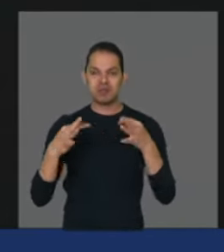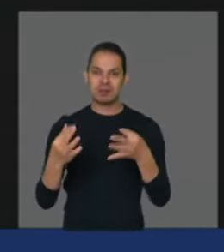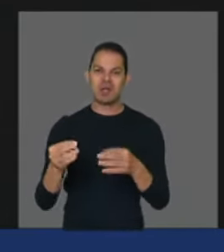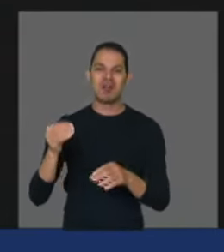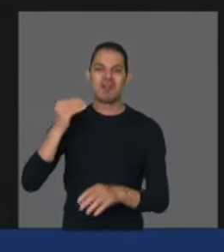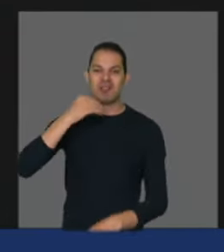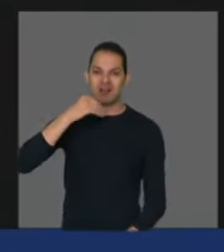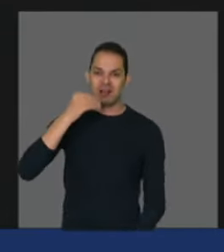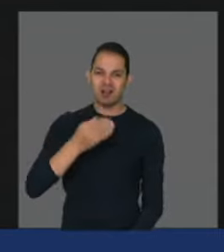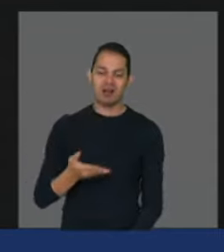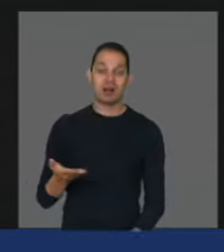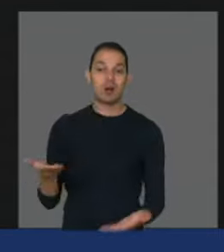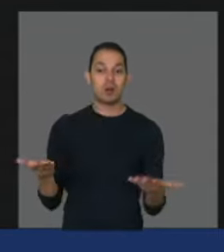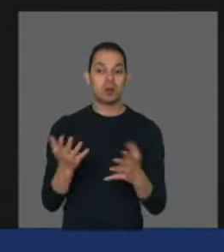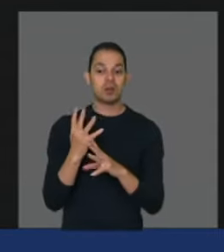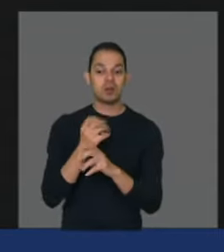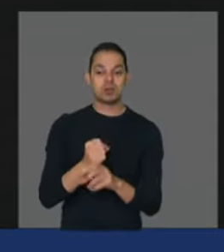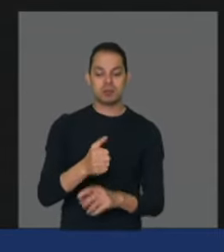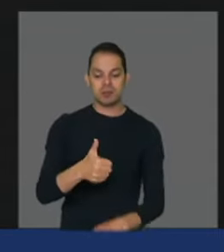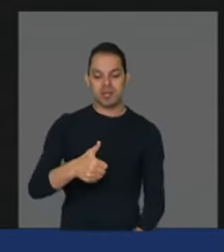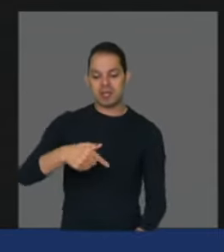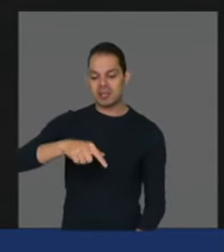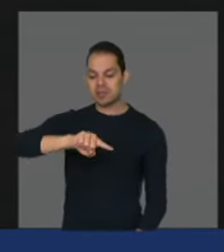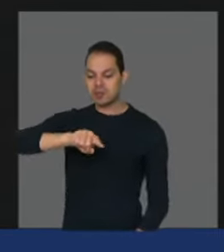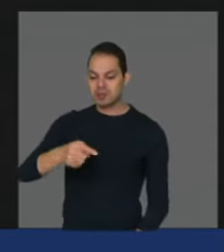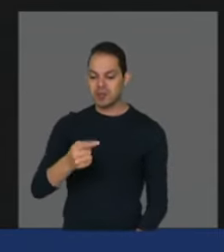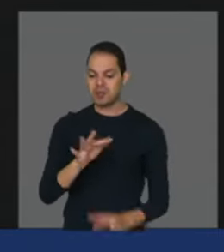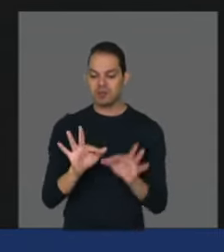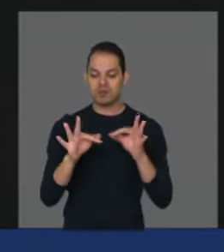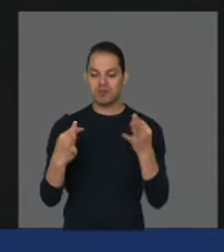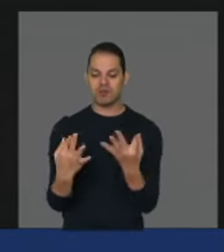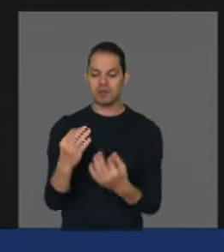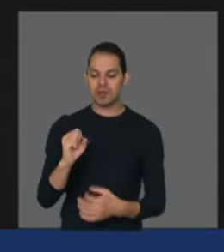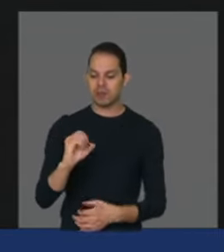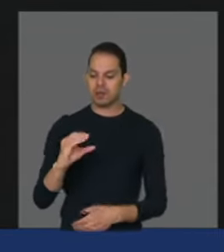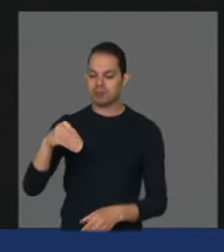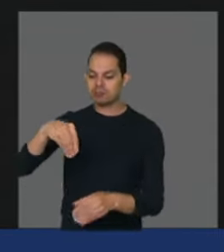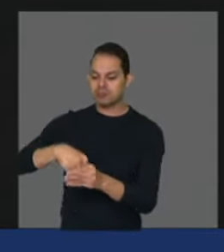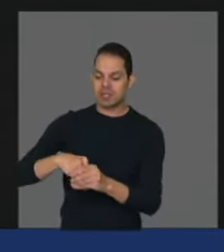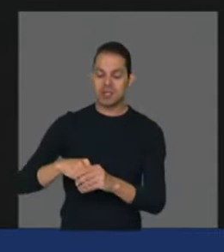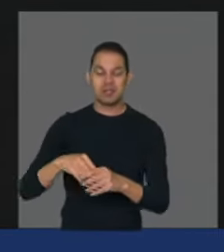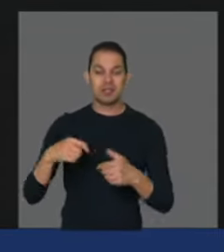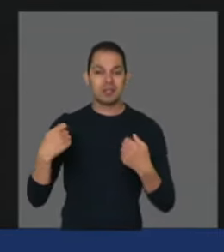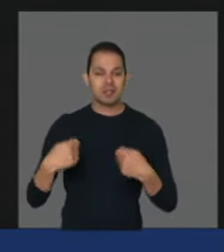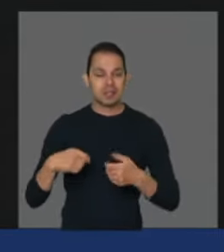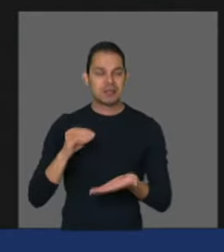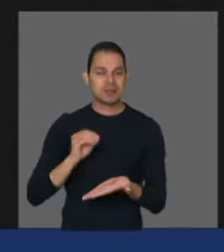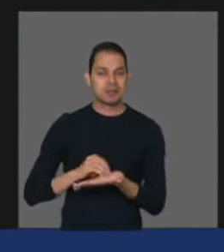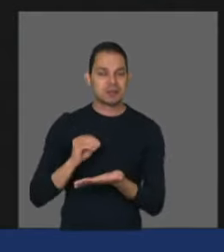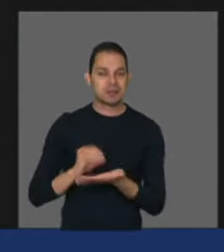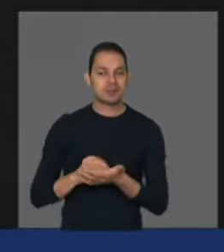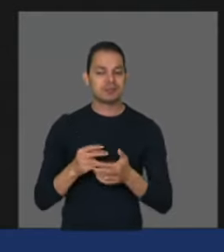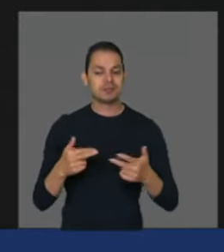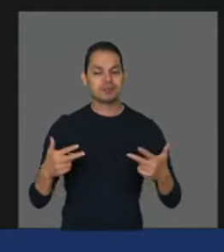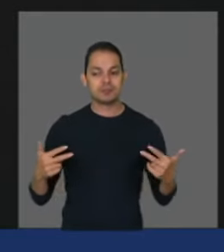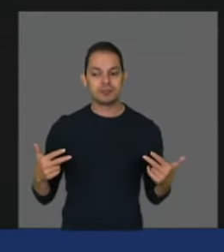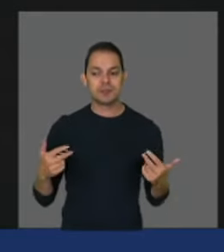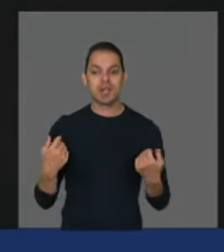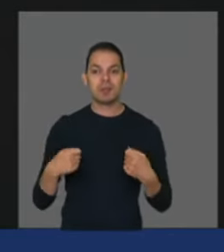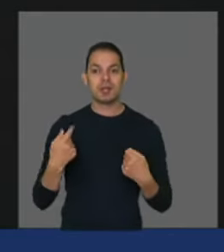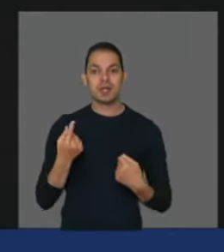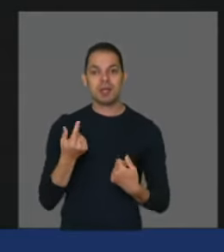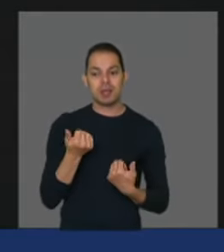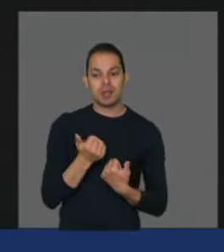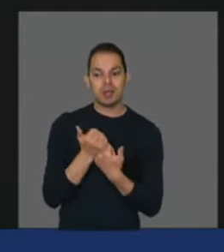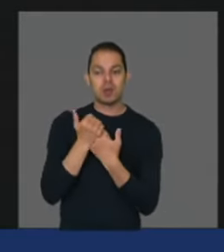temos 17 mil famílias em Santa Catarina com necessidades inclusive de receber auxílio ou até cesta